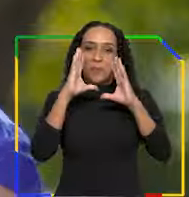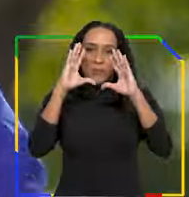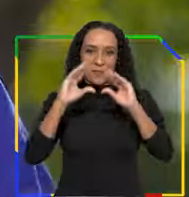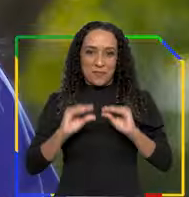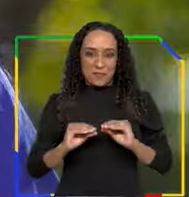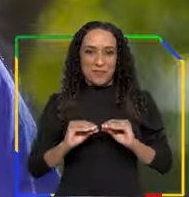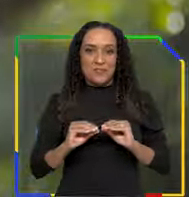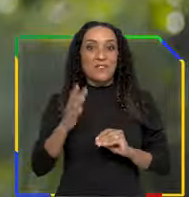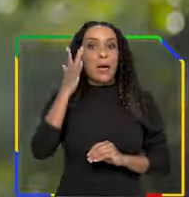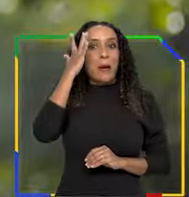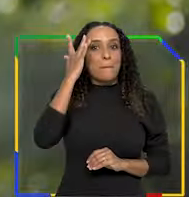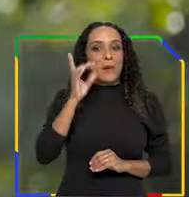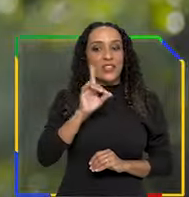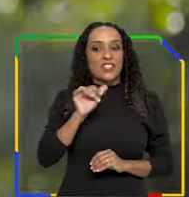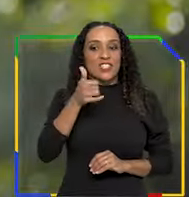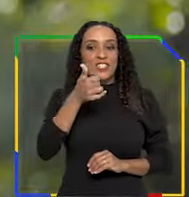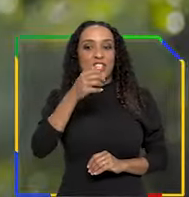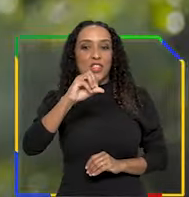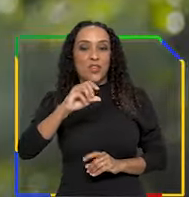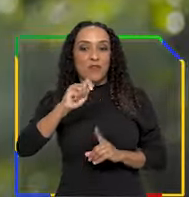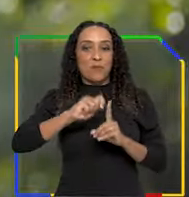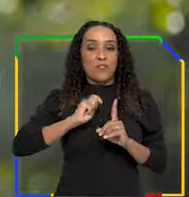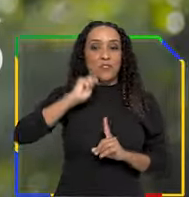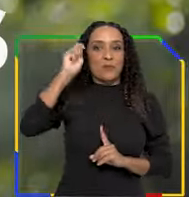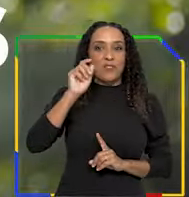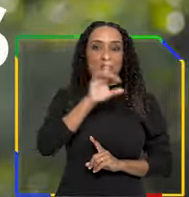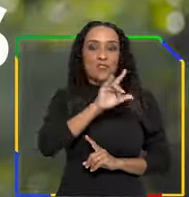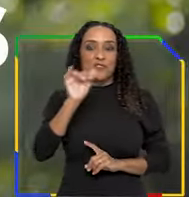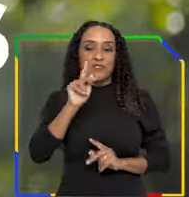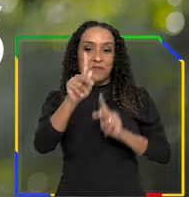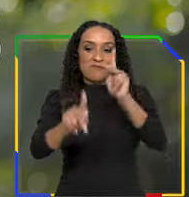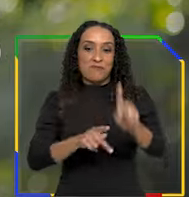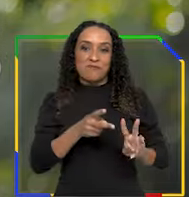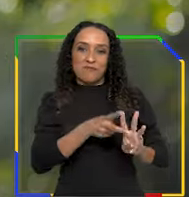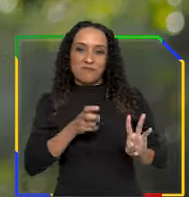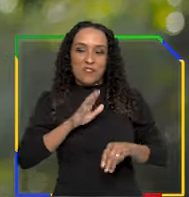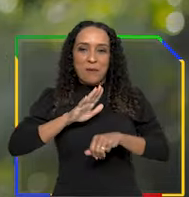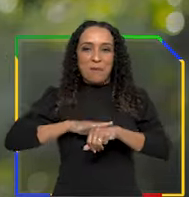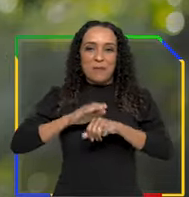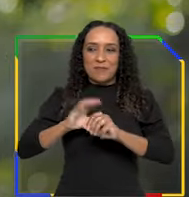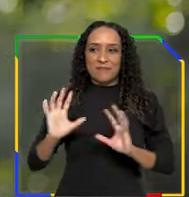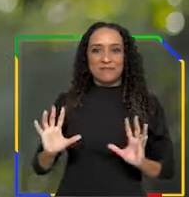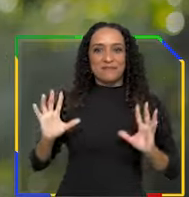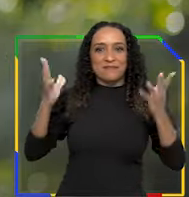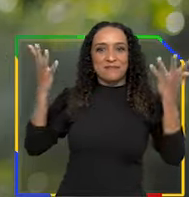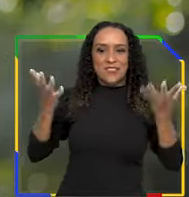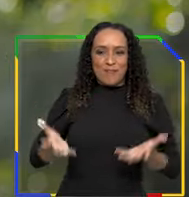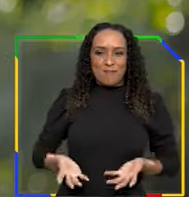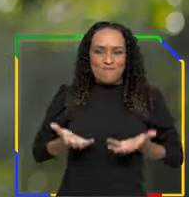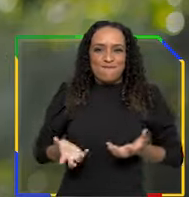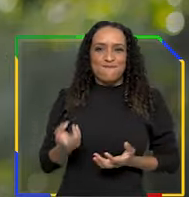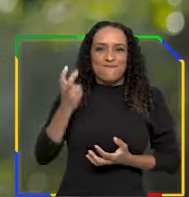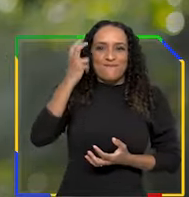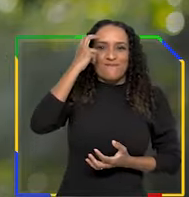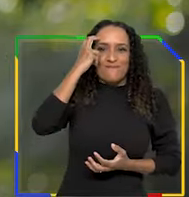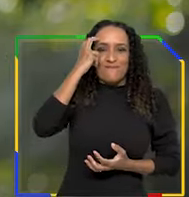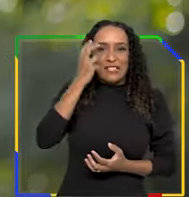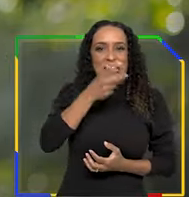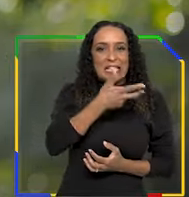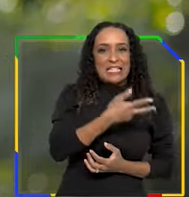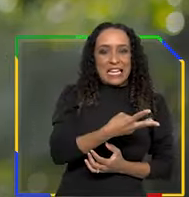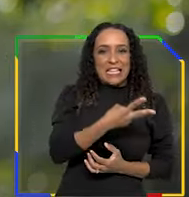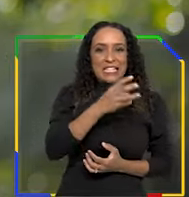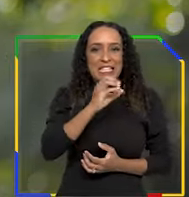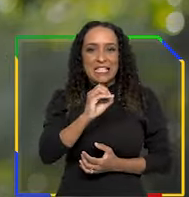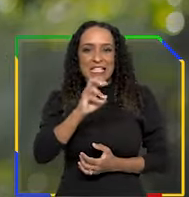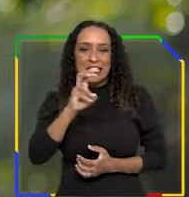Boa noite! Amanhã, 19 de abril, Dia dos Povos Indígenas, é o momento de celebrarmos a riqueza cultural dos